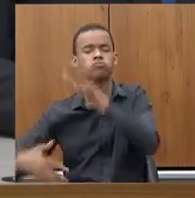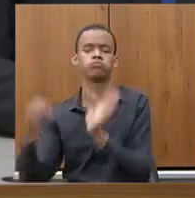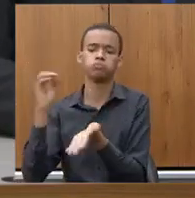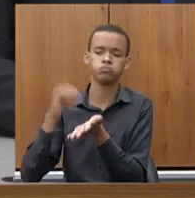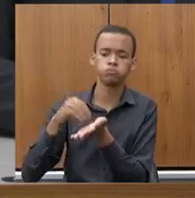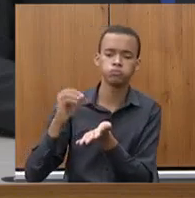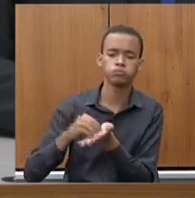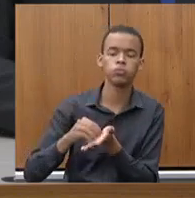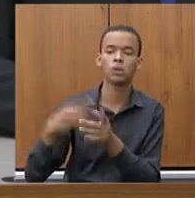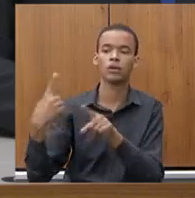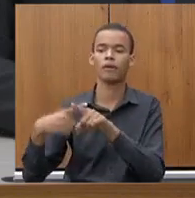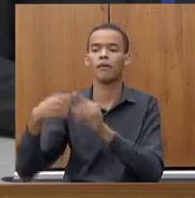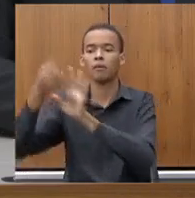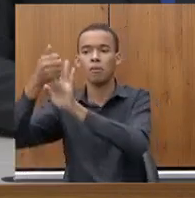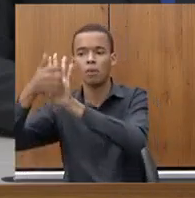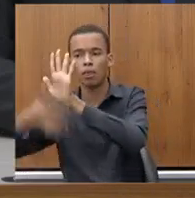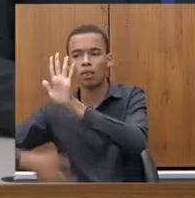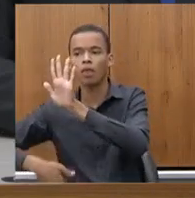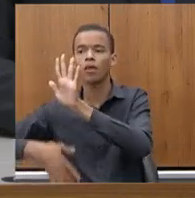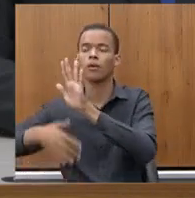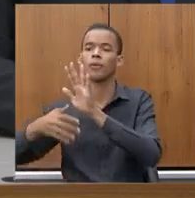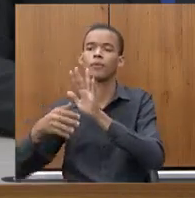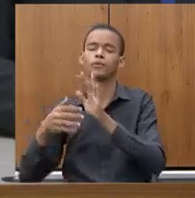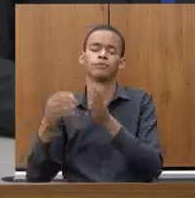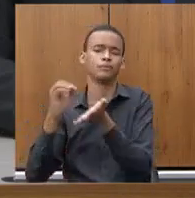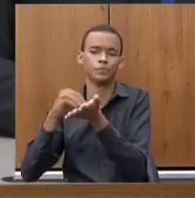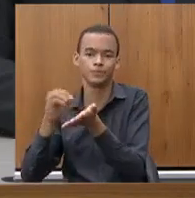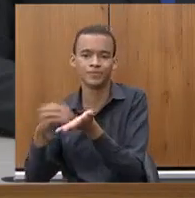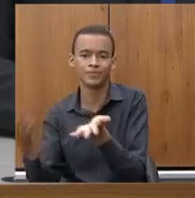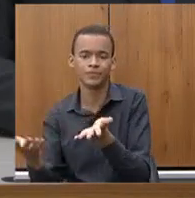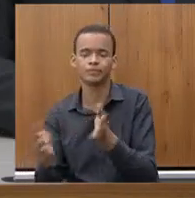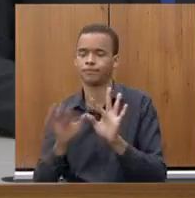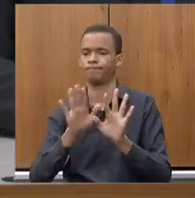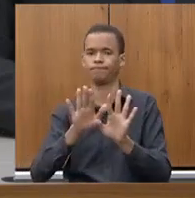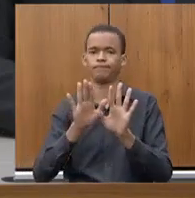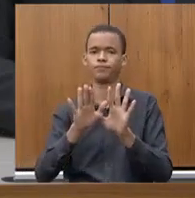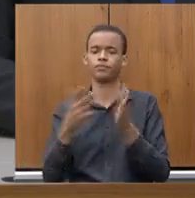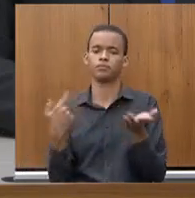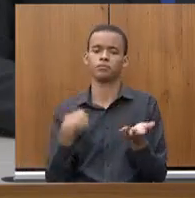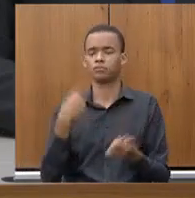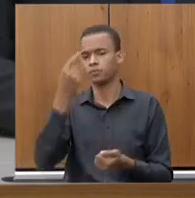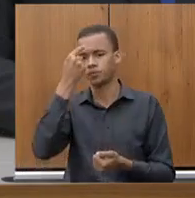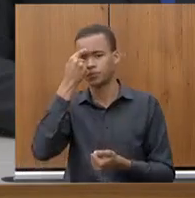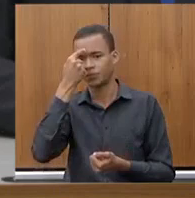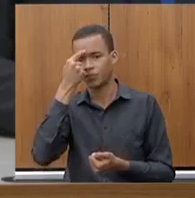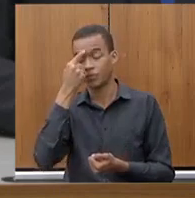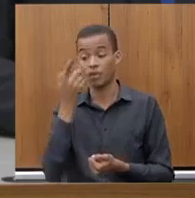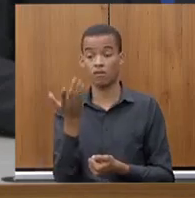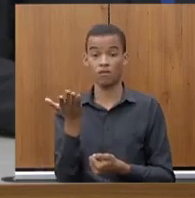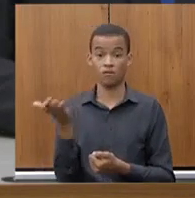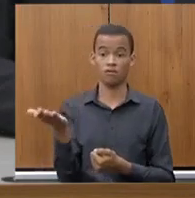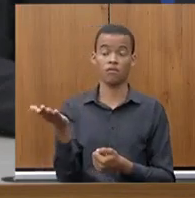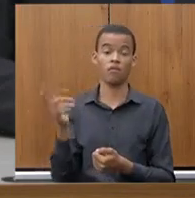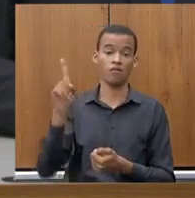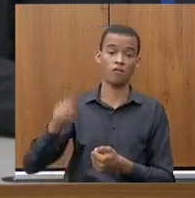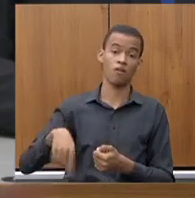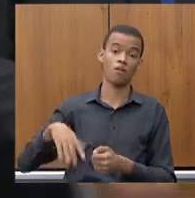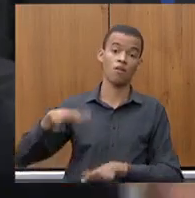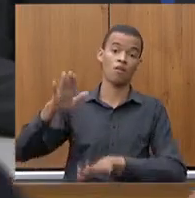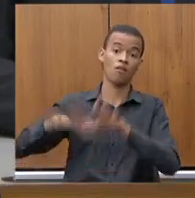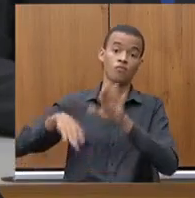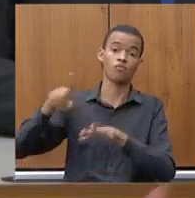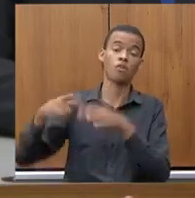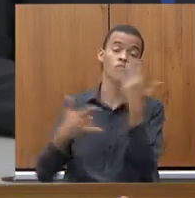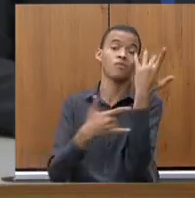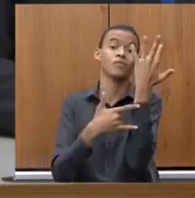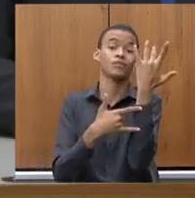conquistas do passado, mas é um técnico que ali, que de repente é um moço que foi bem formado na universidade, que está aqui